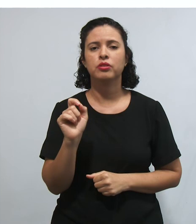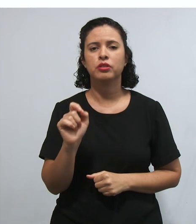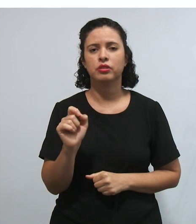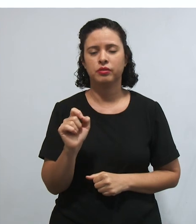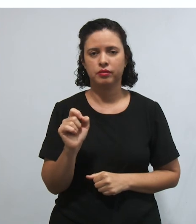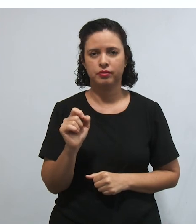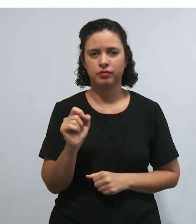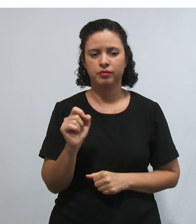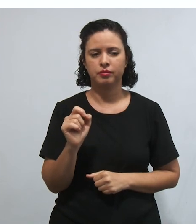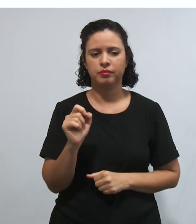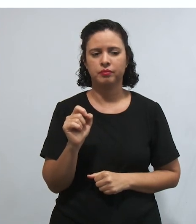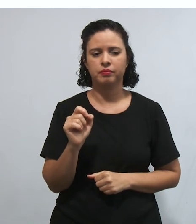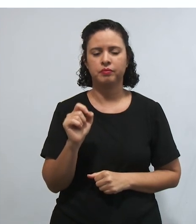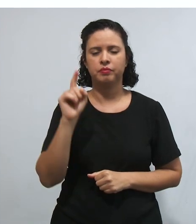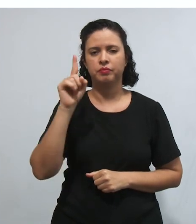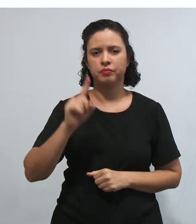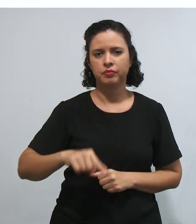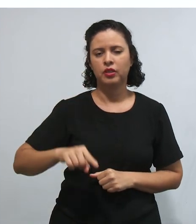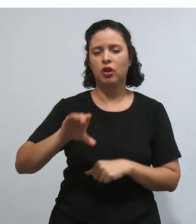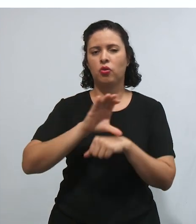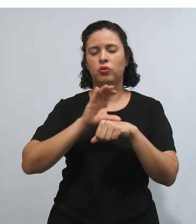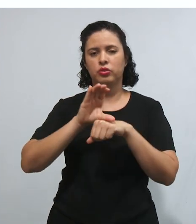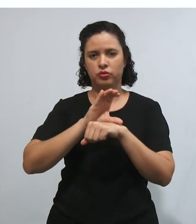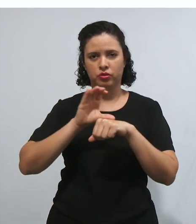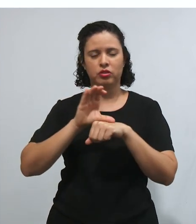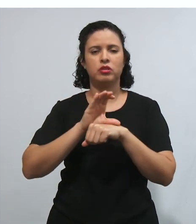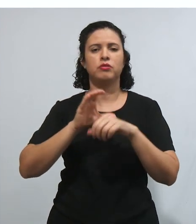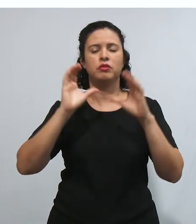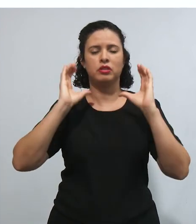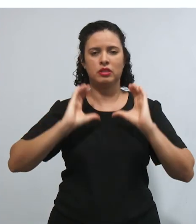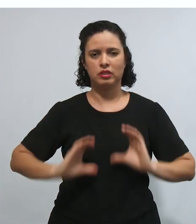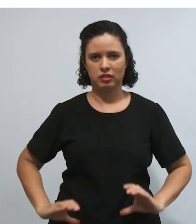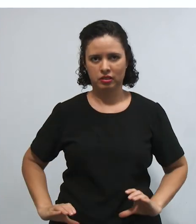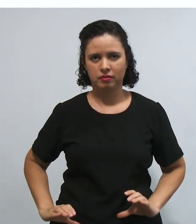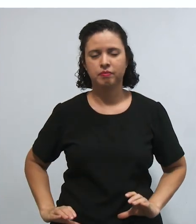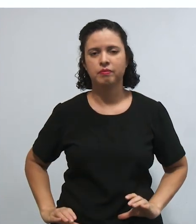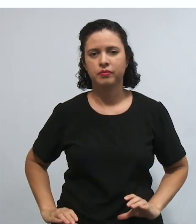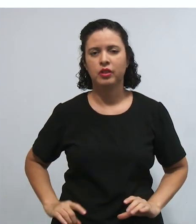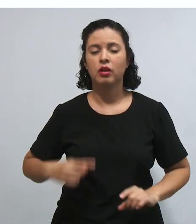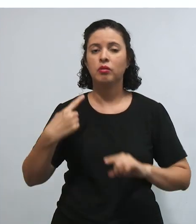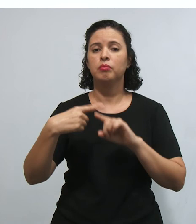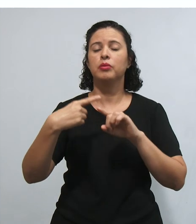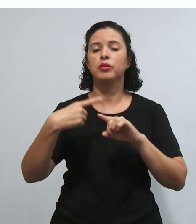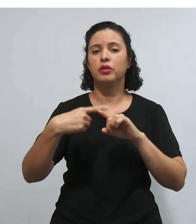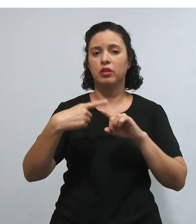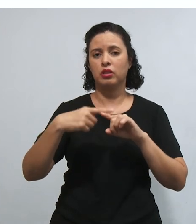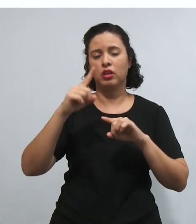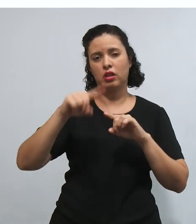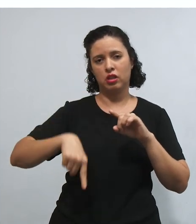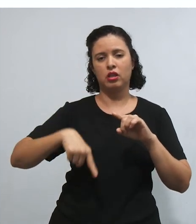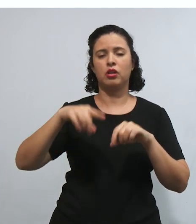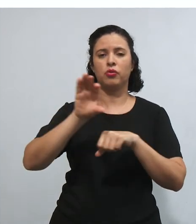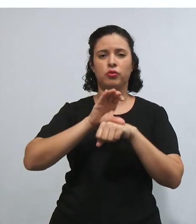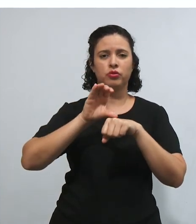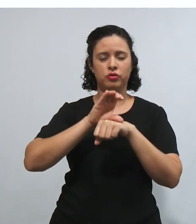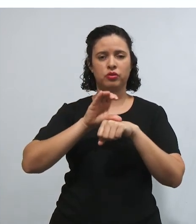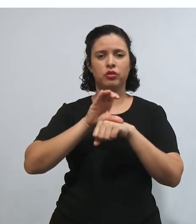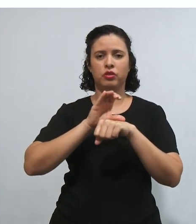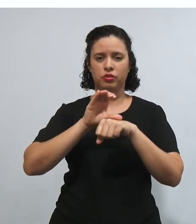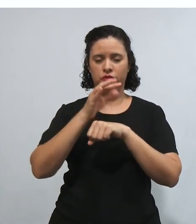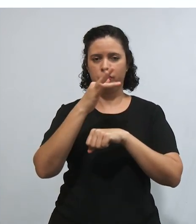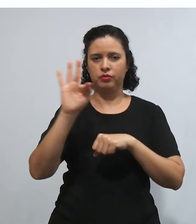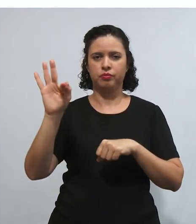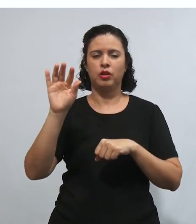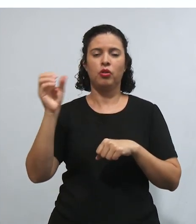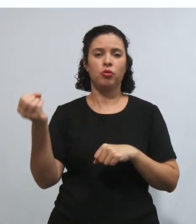como Constituição Cidadã. Foi a partir dessa nossa Constituição de 88 que novos instrumentos foram